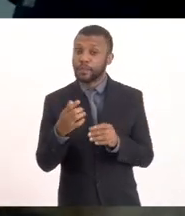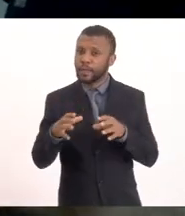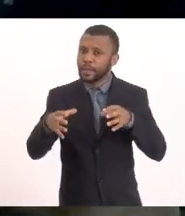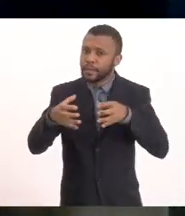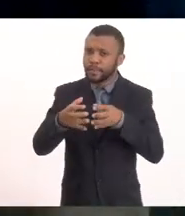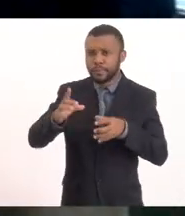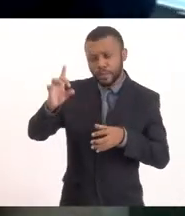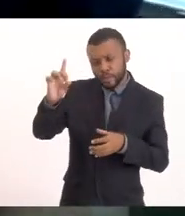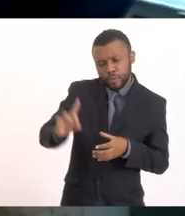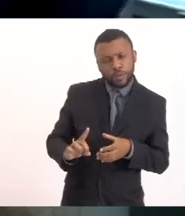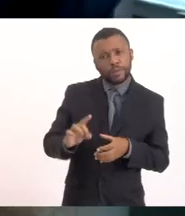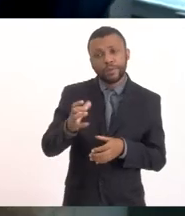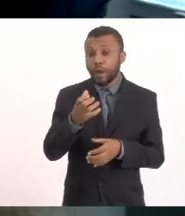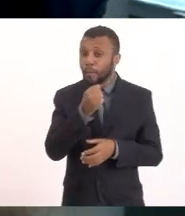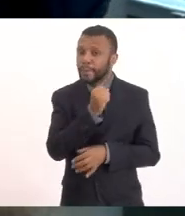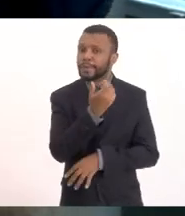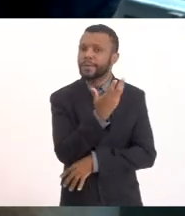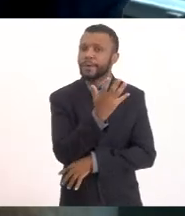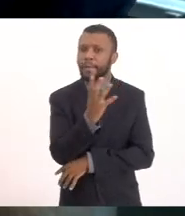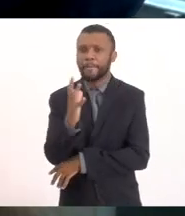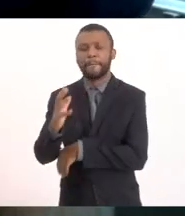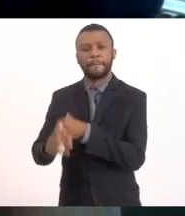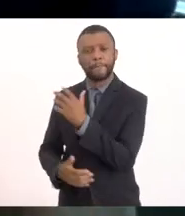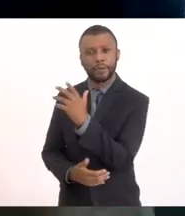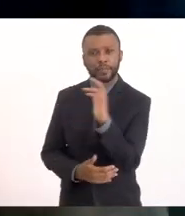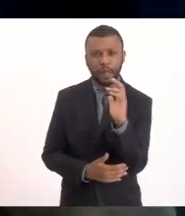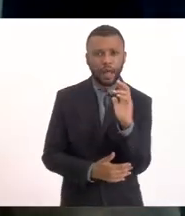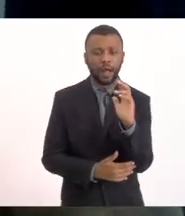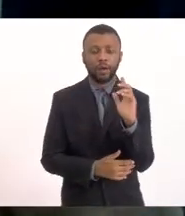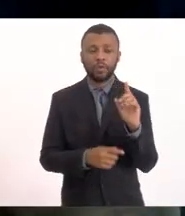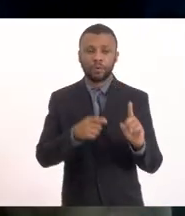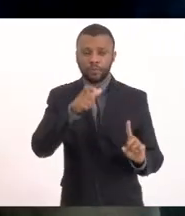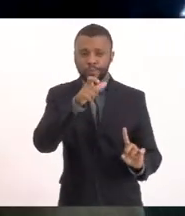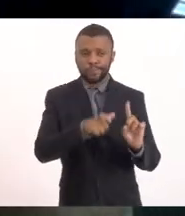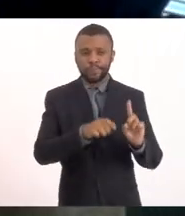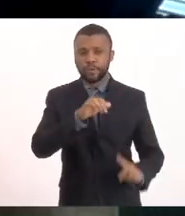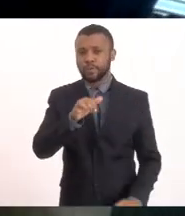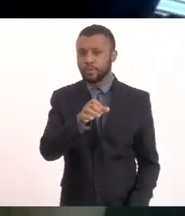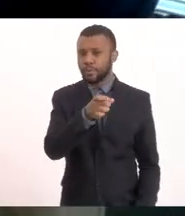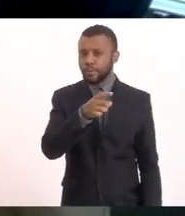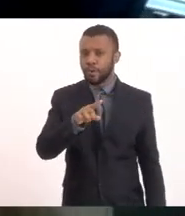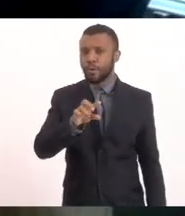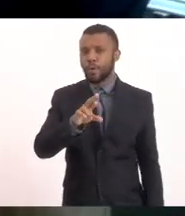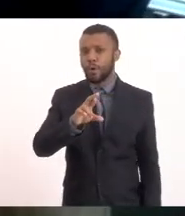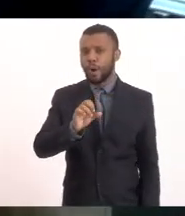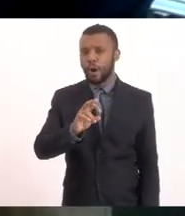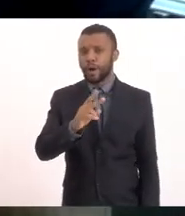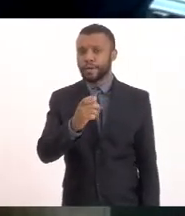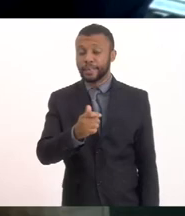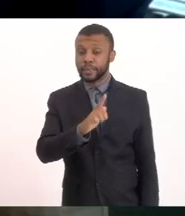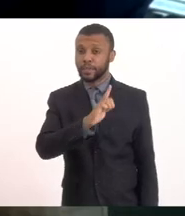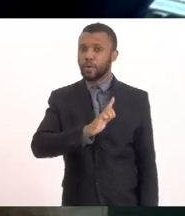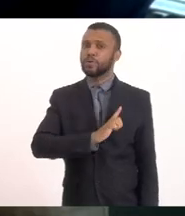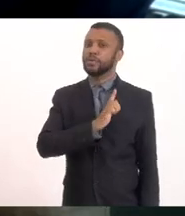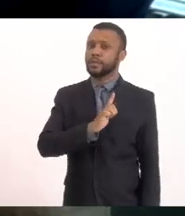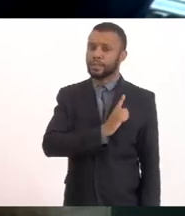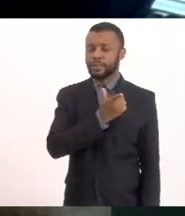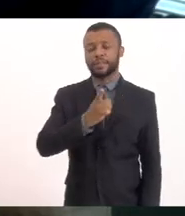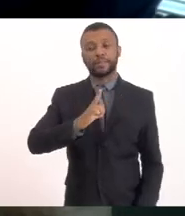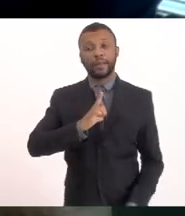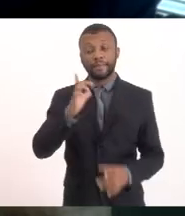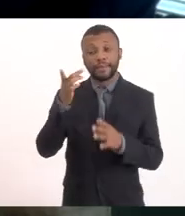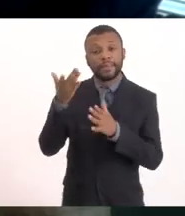diretoria De recuperação ambiental Junto com Inclusive o João Rocha Que o gerente Que a gente Pilotou esse projeto Teve esse esmero De